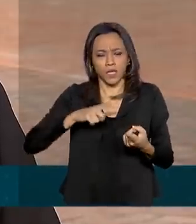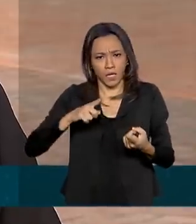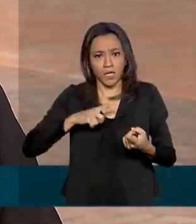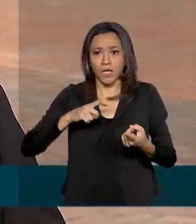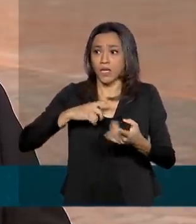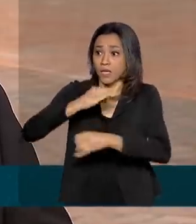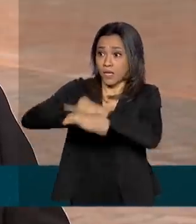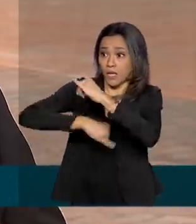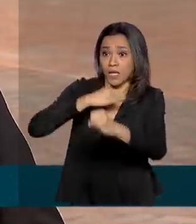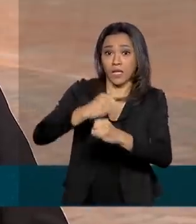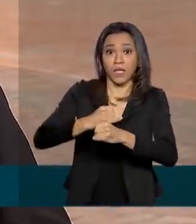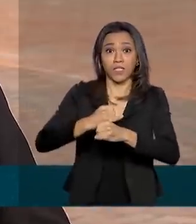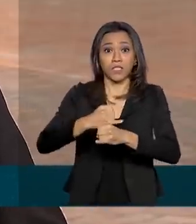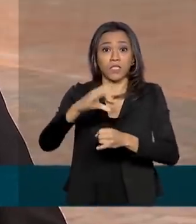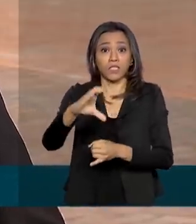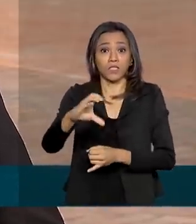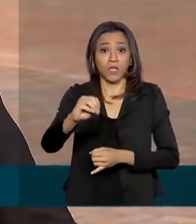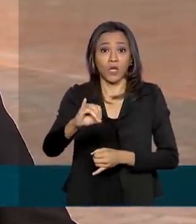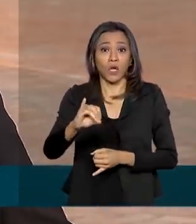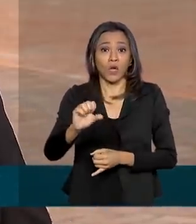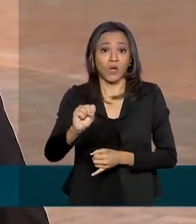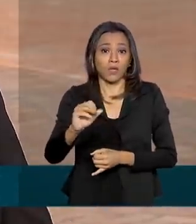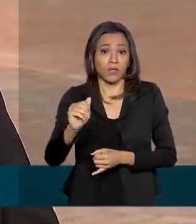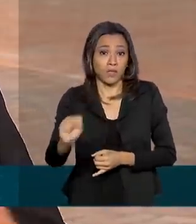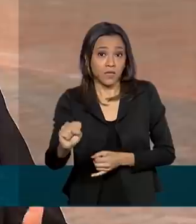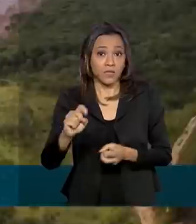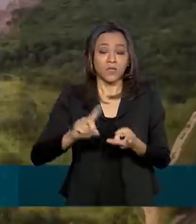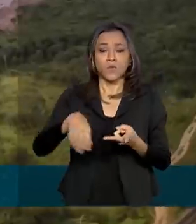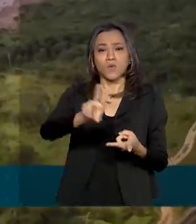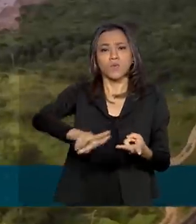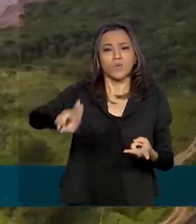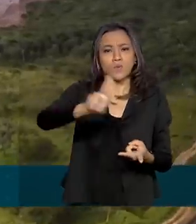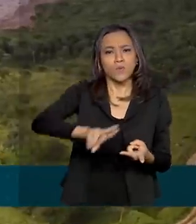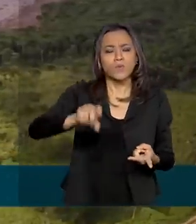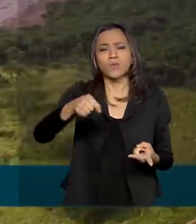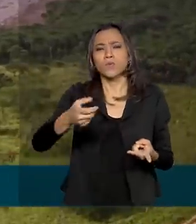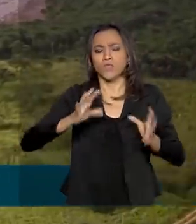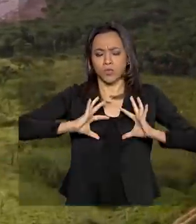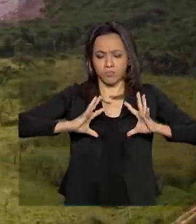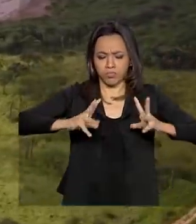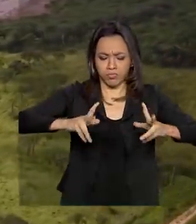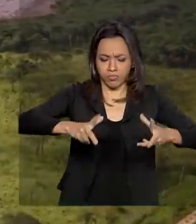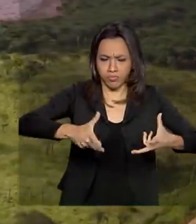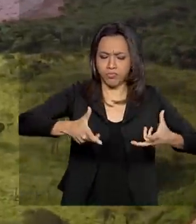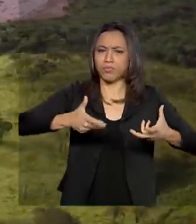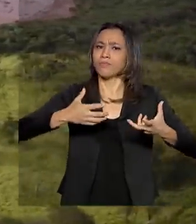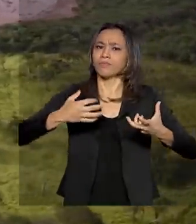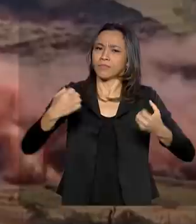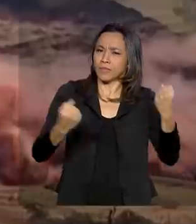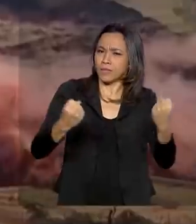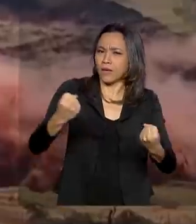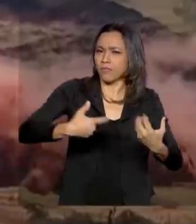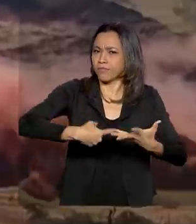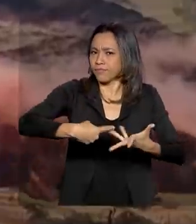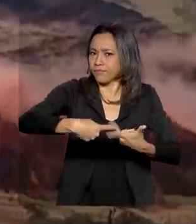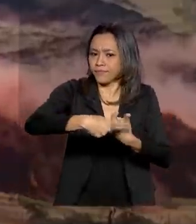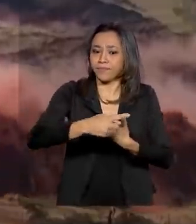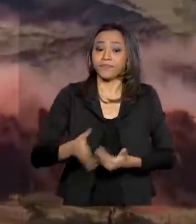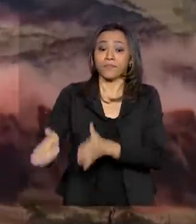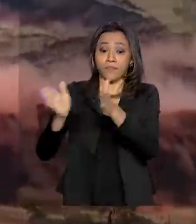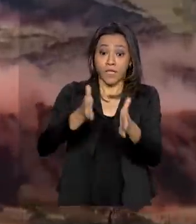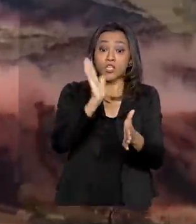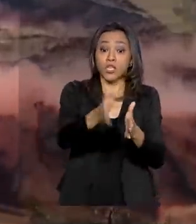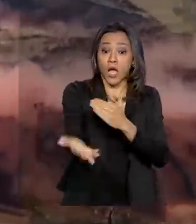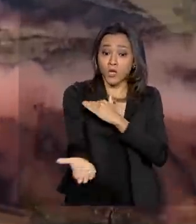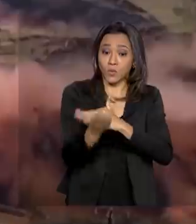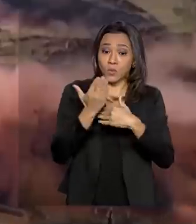vão permitir, por exemplo, a automatização de máquinas no campo. O satélite já ajudou, por exemplo, nas atividades de comunicação na